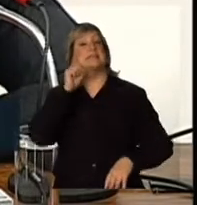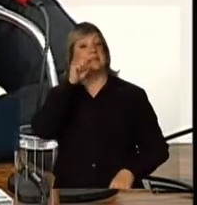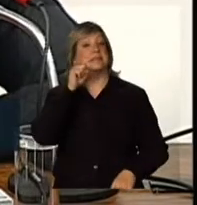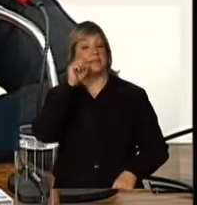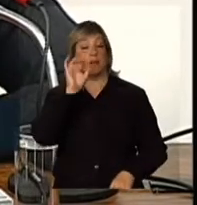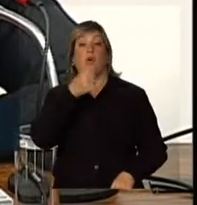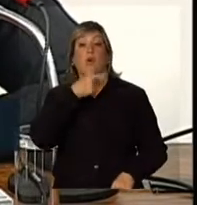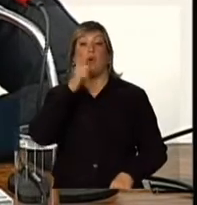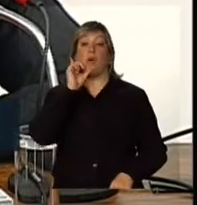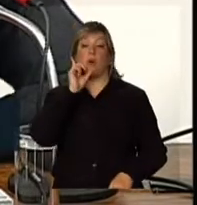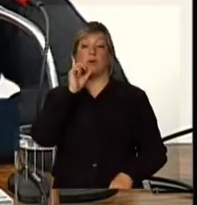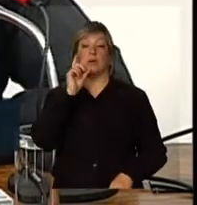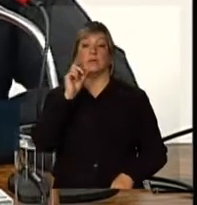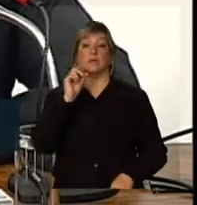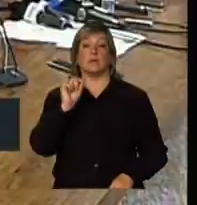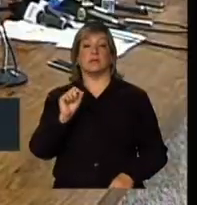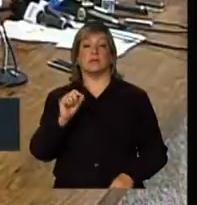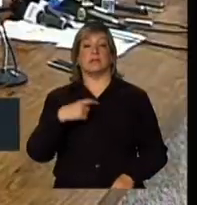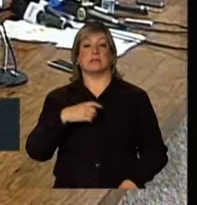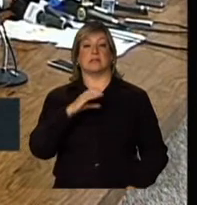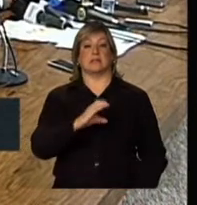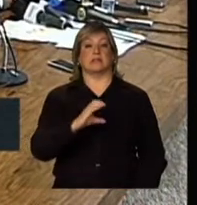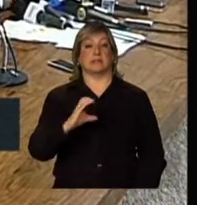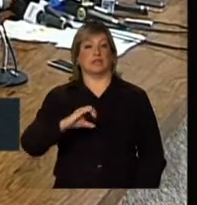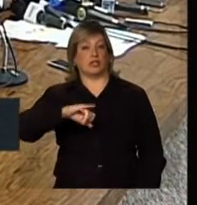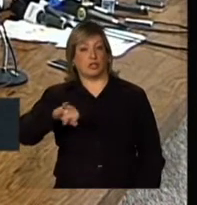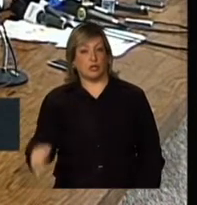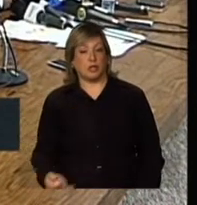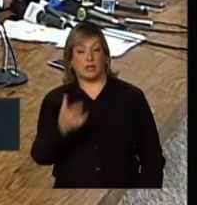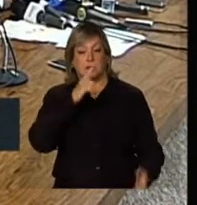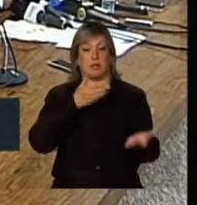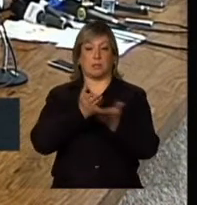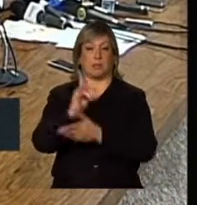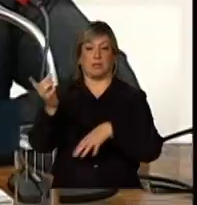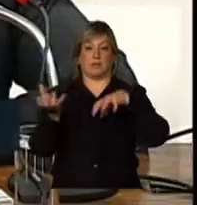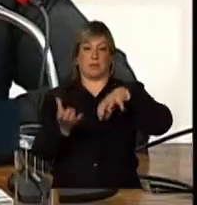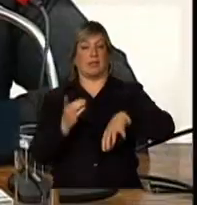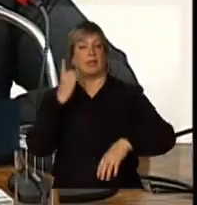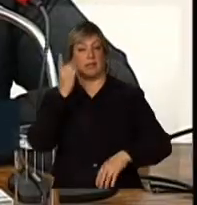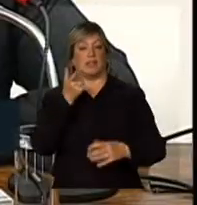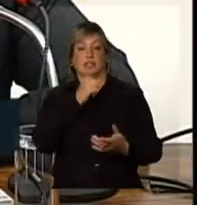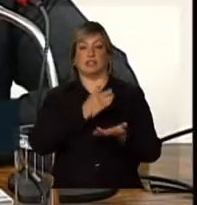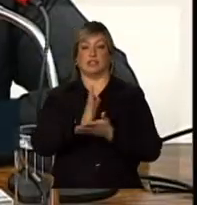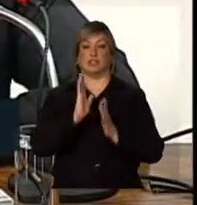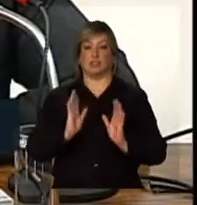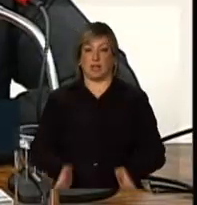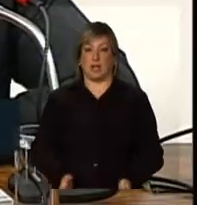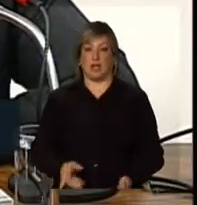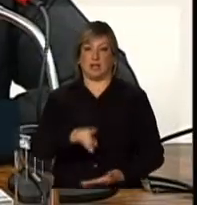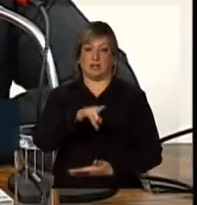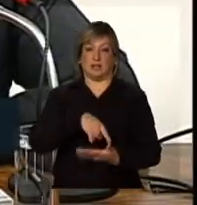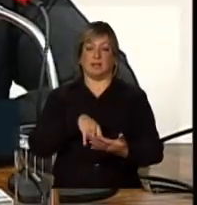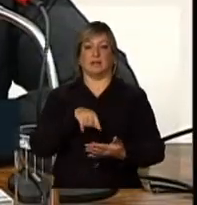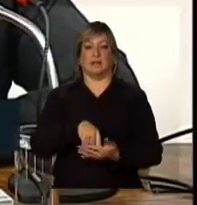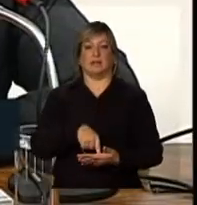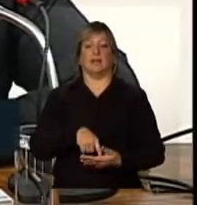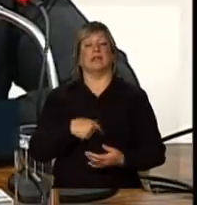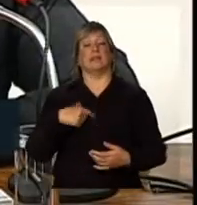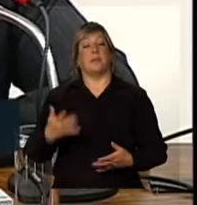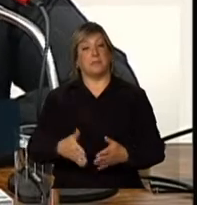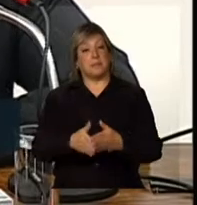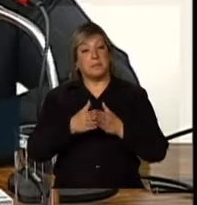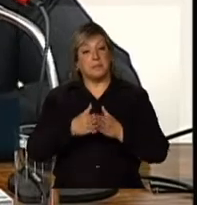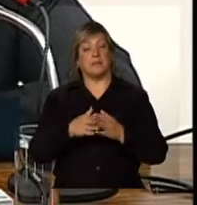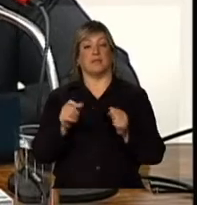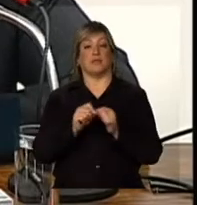Ontem, foi ontem na CCJ aprovado o texto da Câmara. O que nós gostaríamos de solicitar, e estamos fazendo